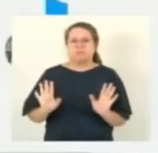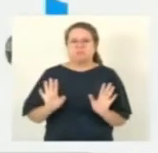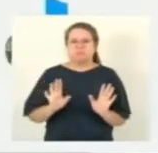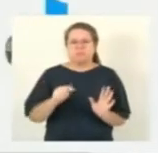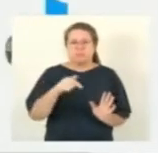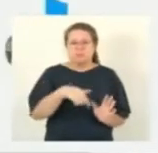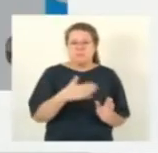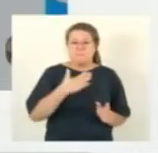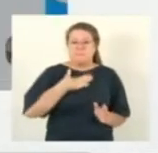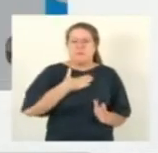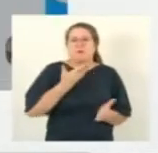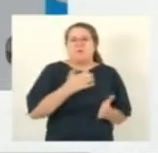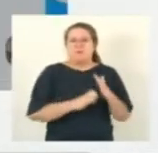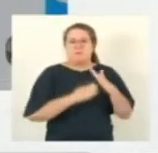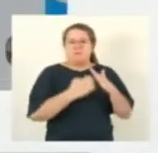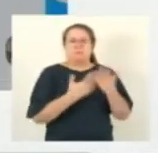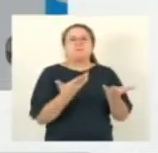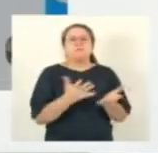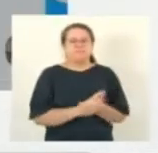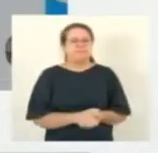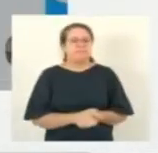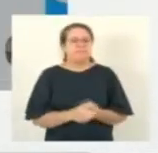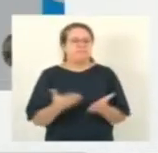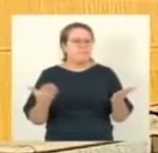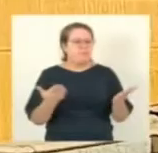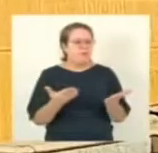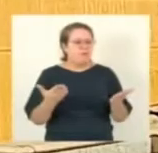Agora pode botar o vídeo também, olha só. Boa tarde.